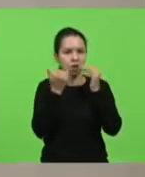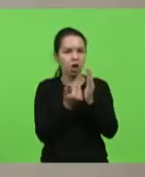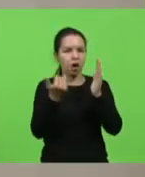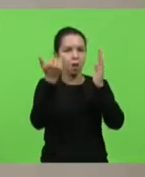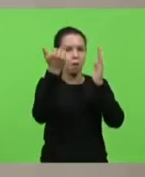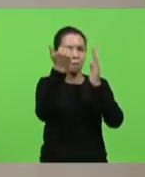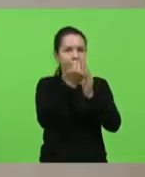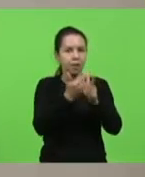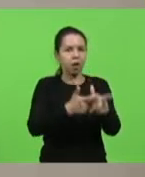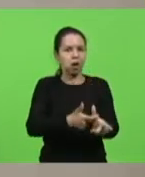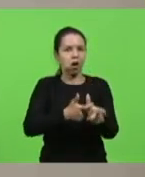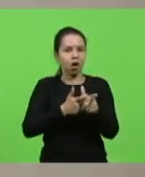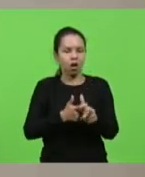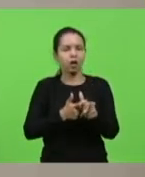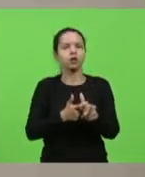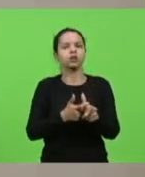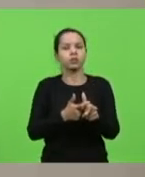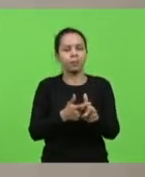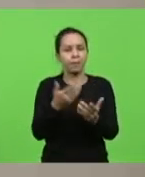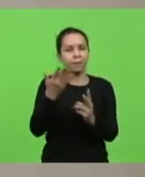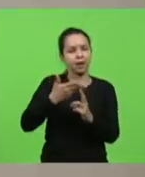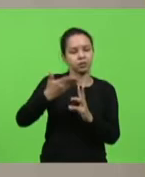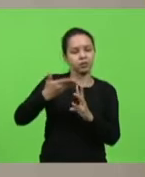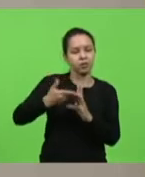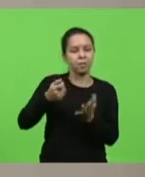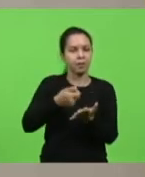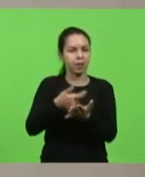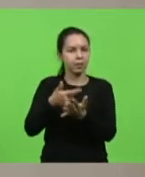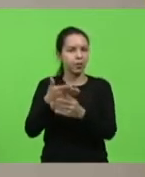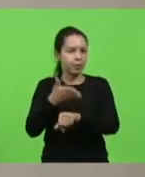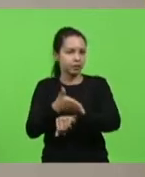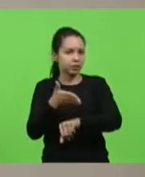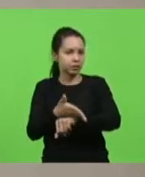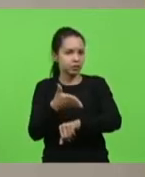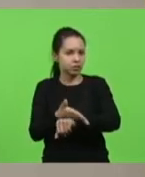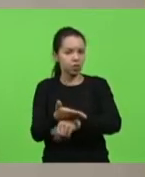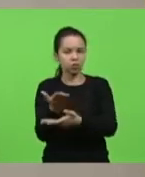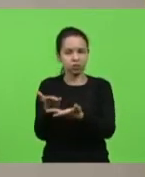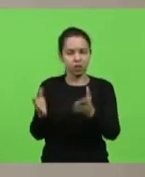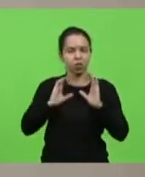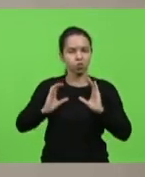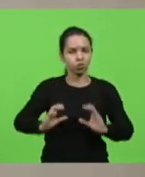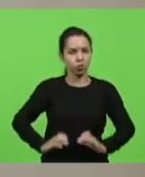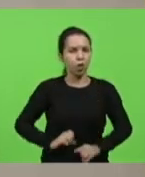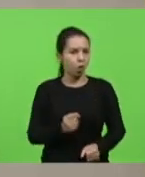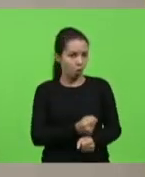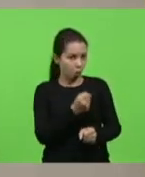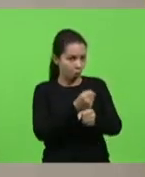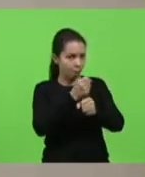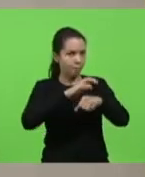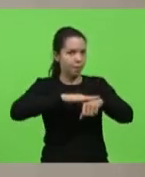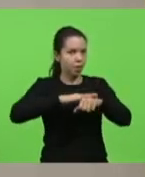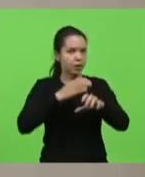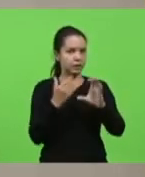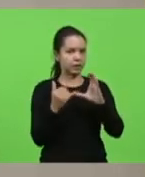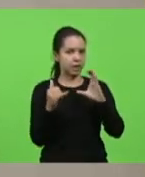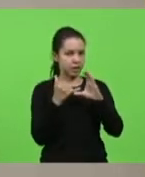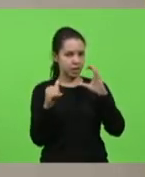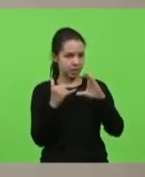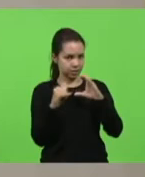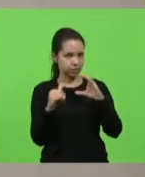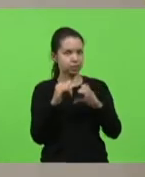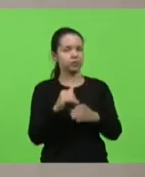decorrência do não parcelamento dos pagamentos da participação financeira do consumidor em obras executadas pela Selesc, distribuição S.A. em